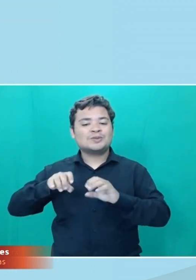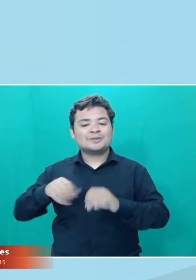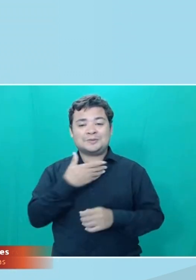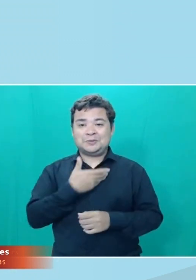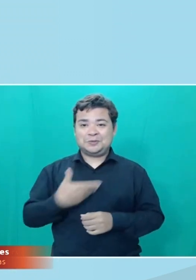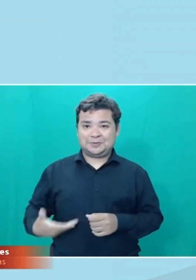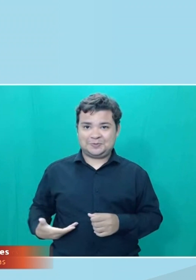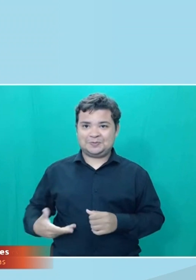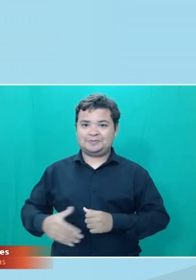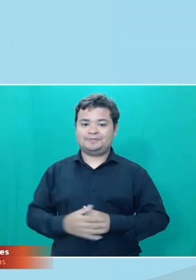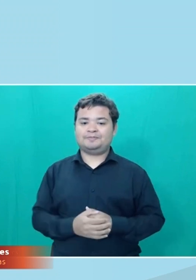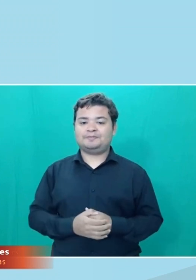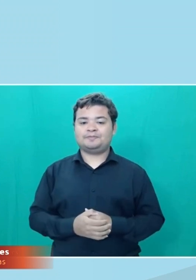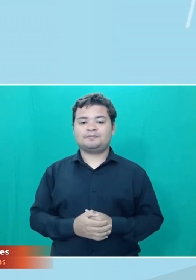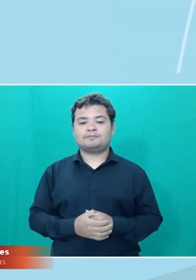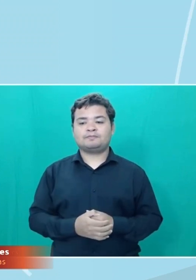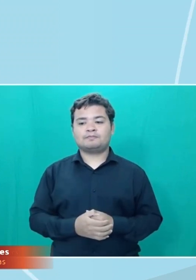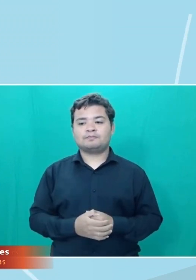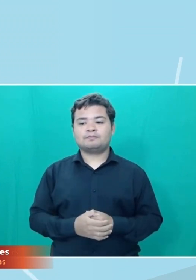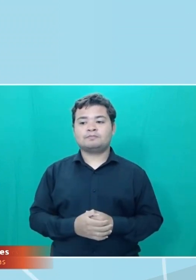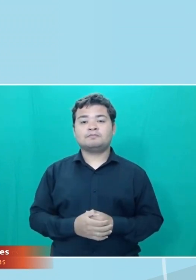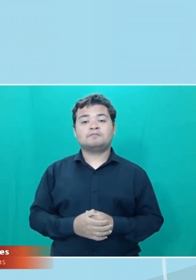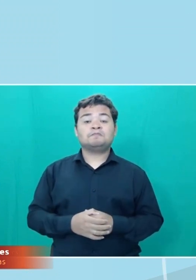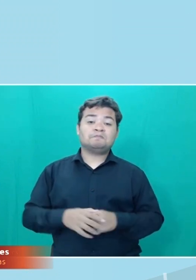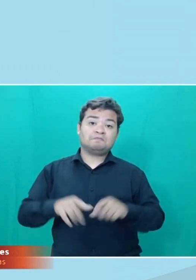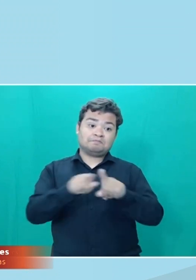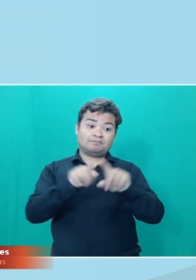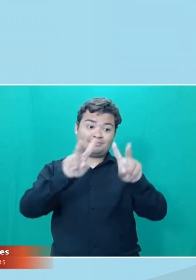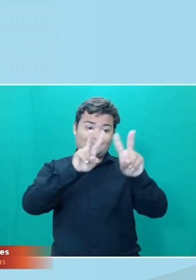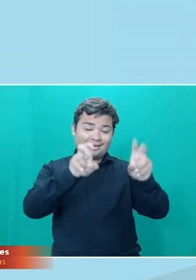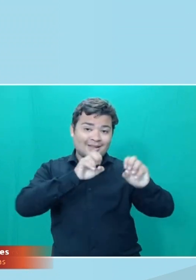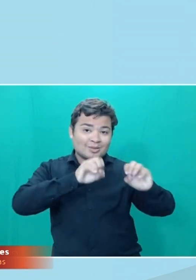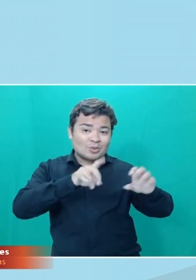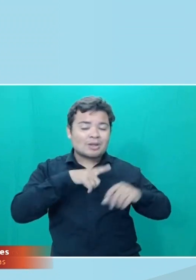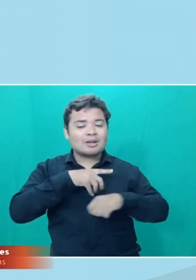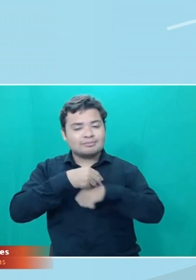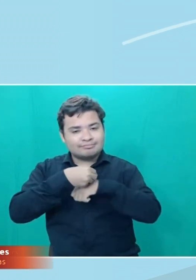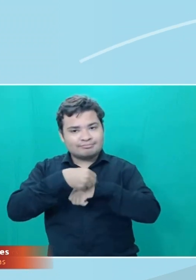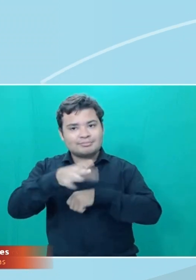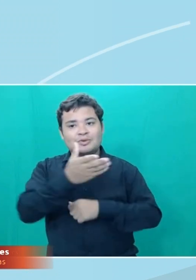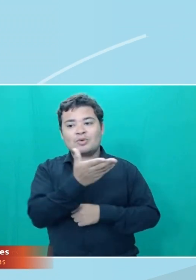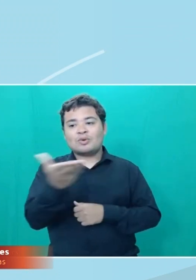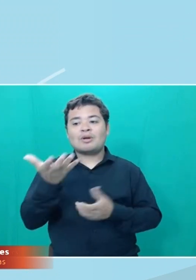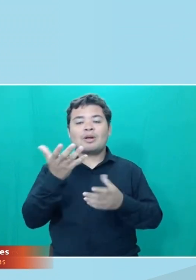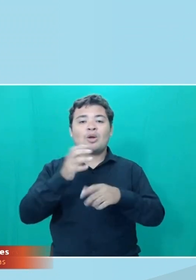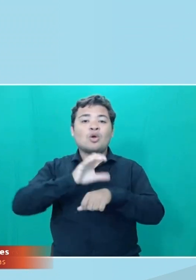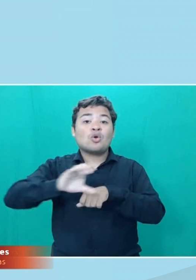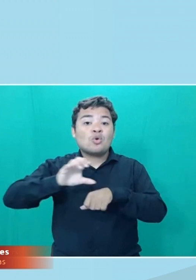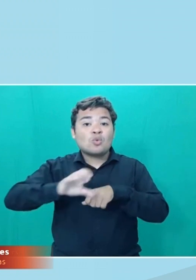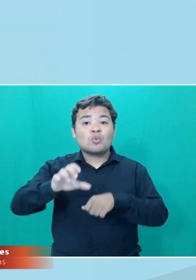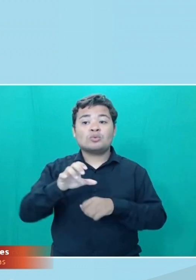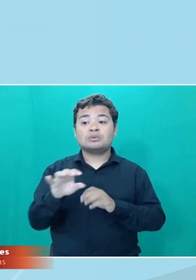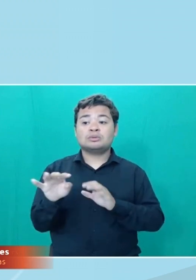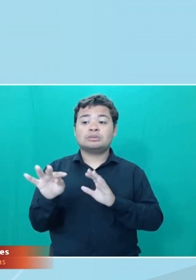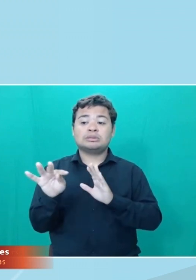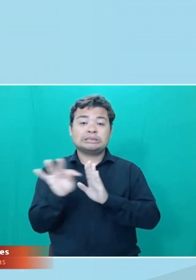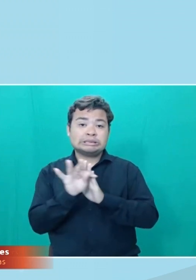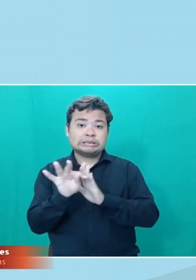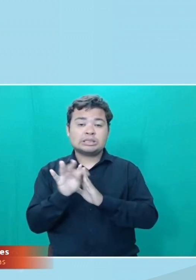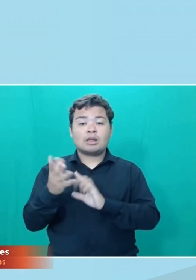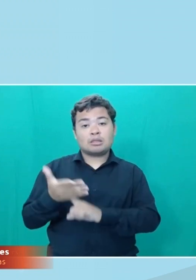pública. E aí, falando de educação, tem uma dica para você que quer fazer cursos tecnológicos, de